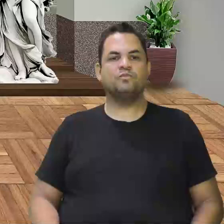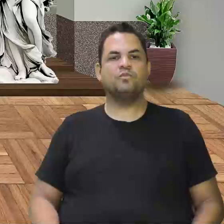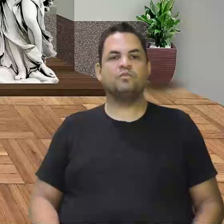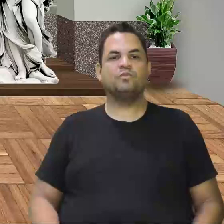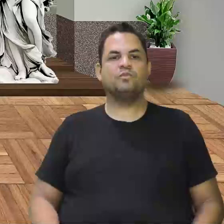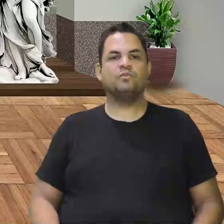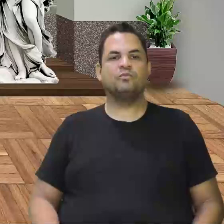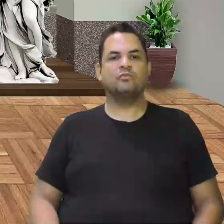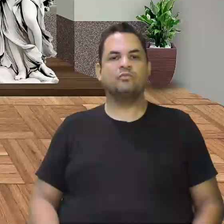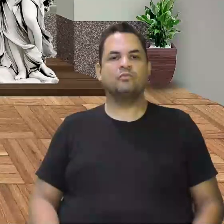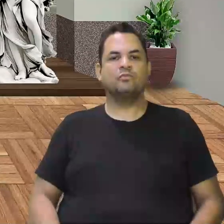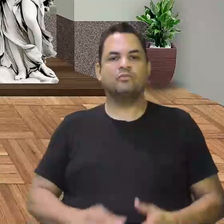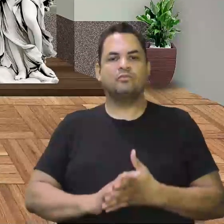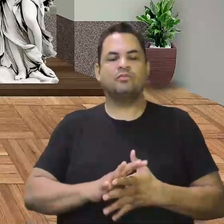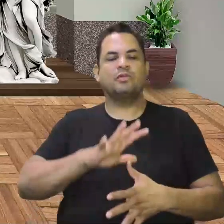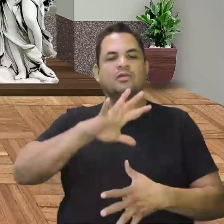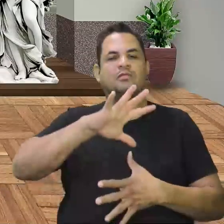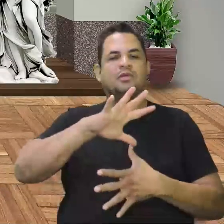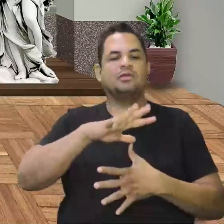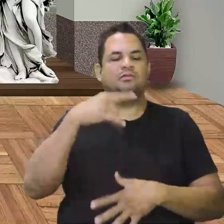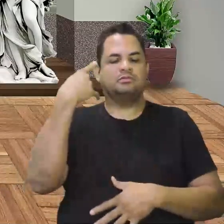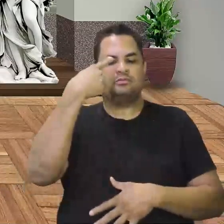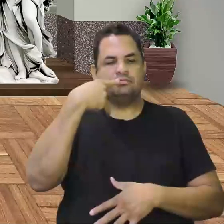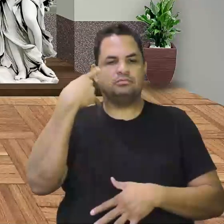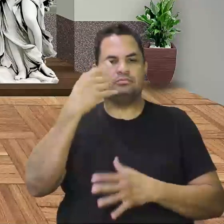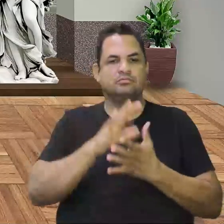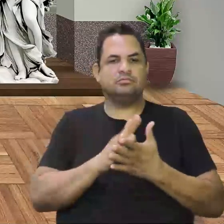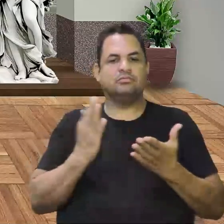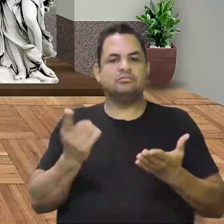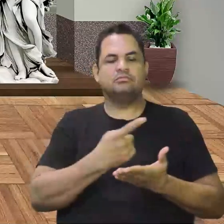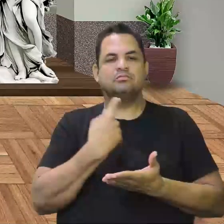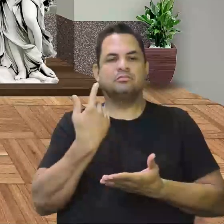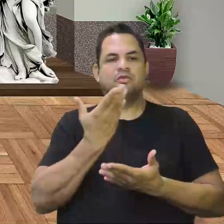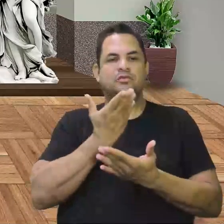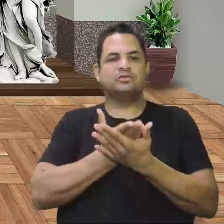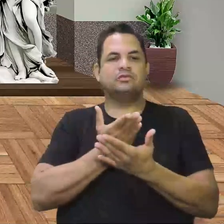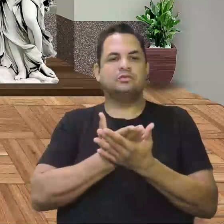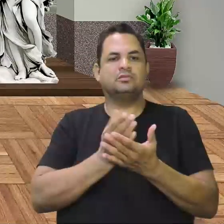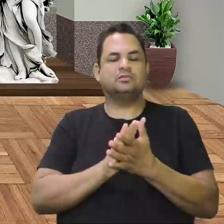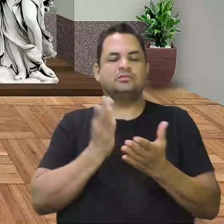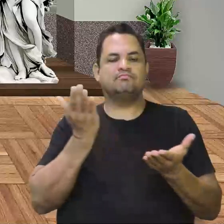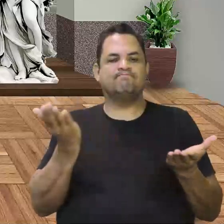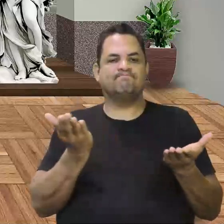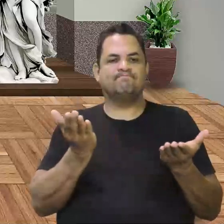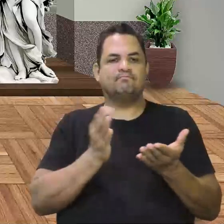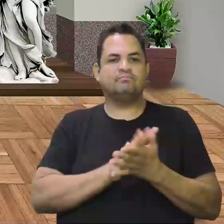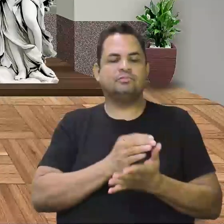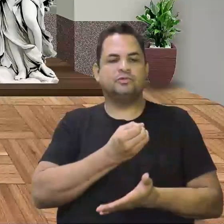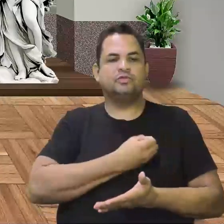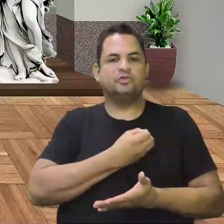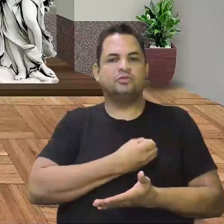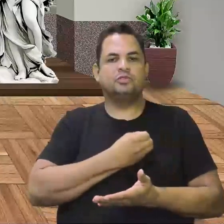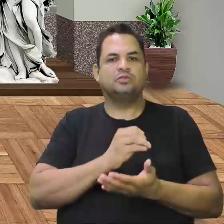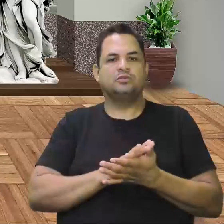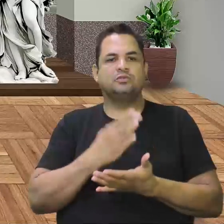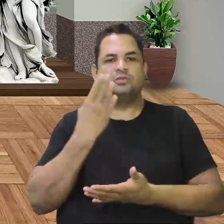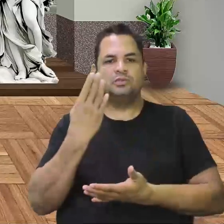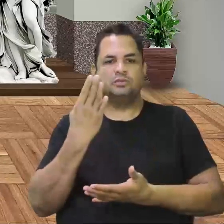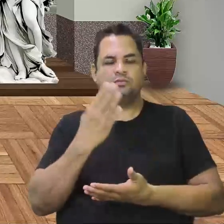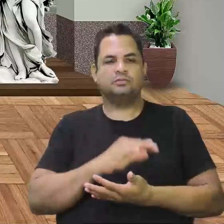A América Espanhola. É o que nós vamos ver hoje nessa aula de número 4, aluno.